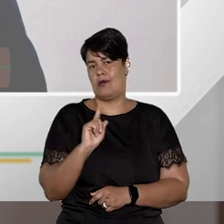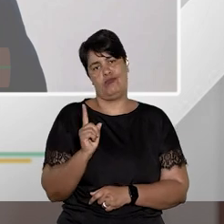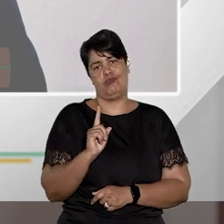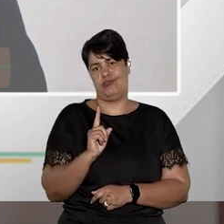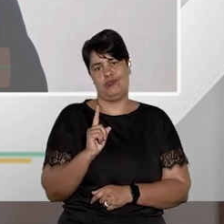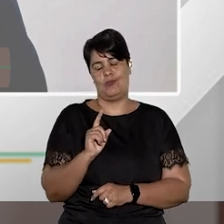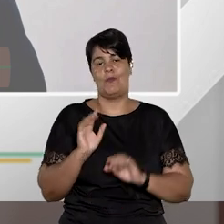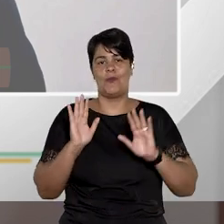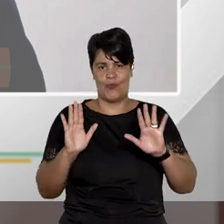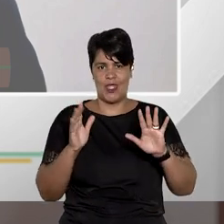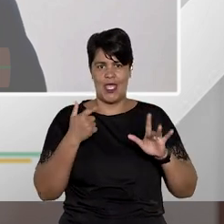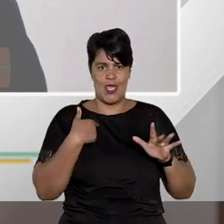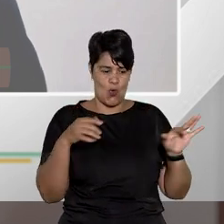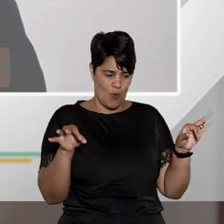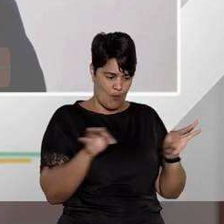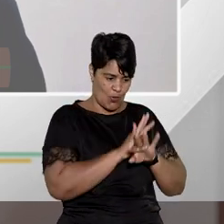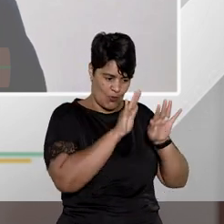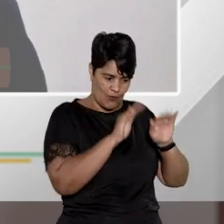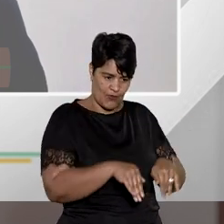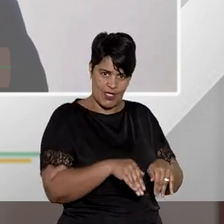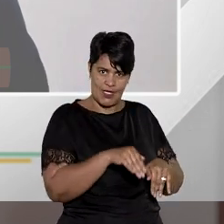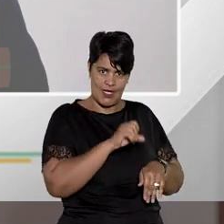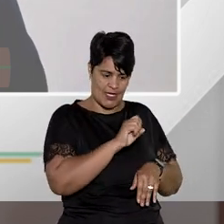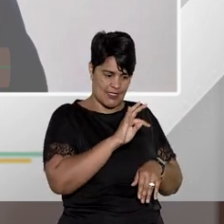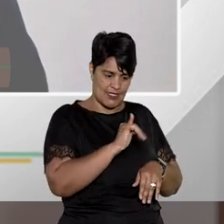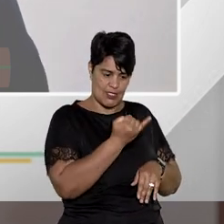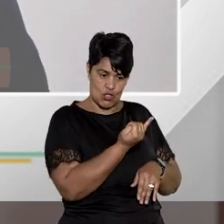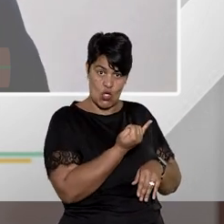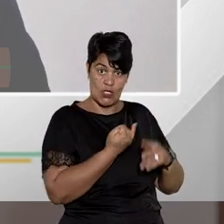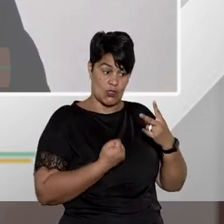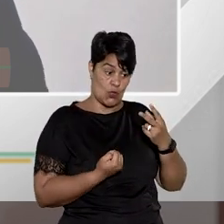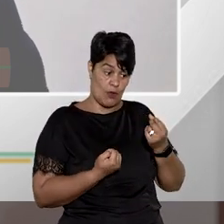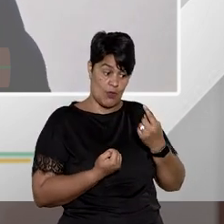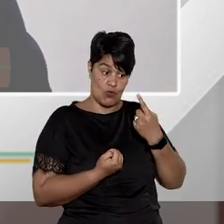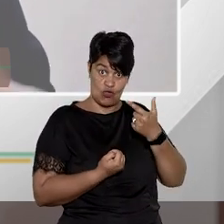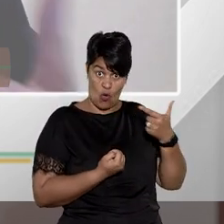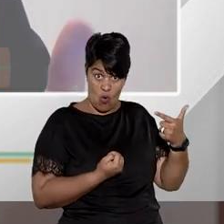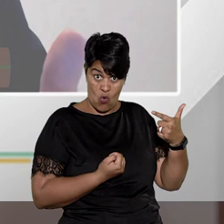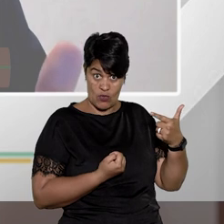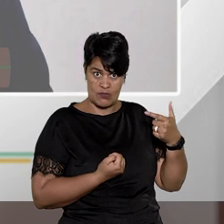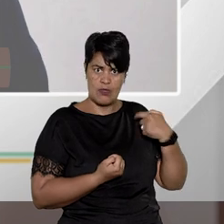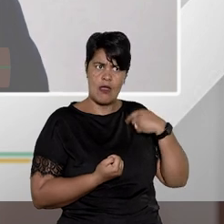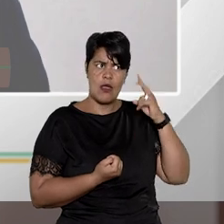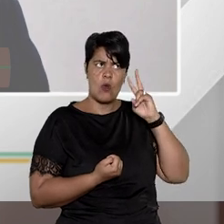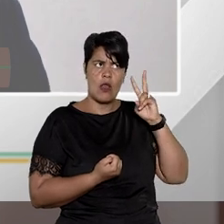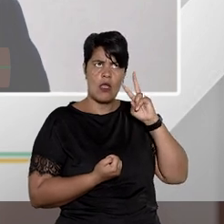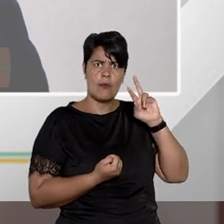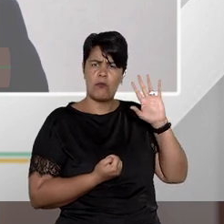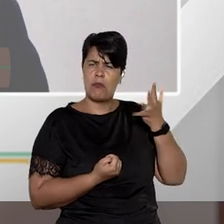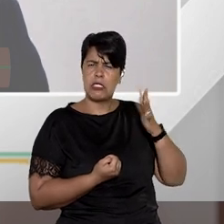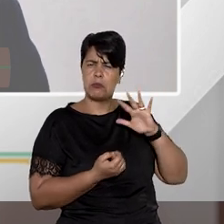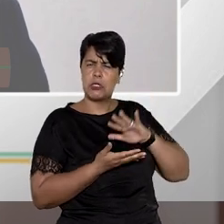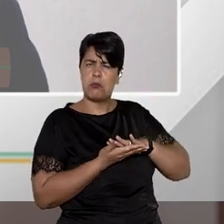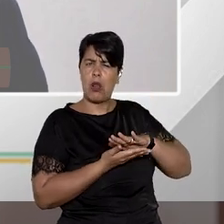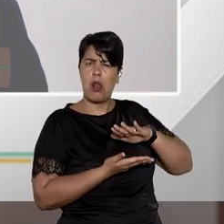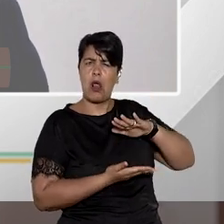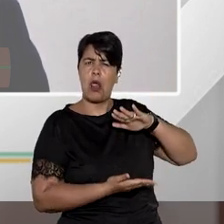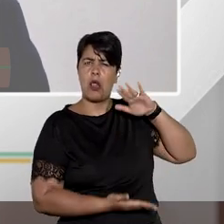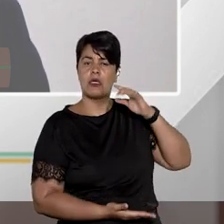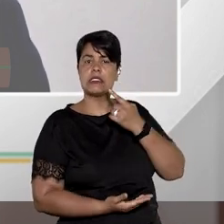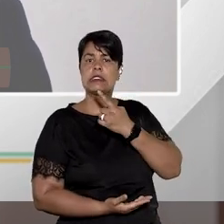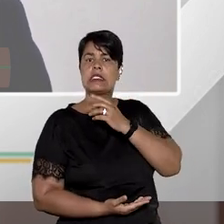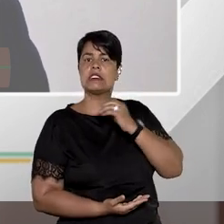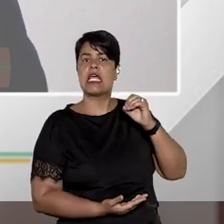de Justiça em 2012 e eu lembro que tinha passado um pouco do número 100 mil a gente